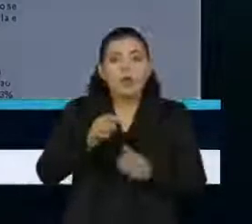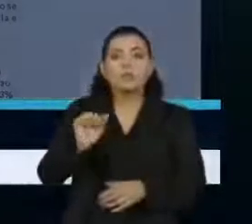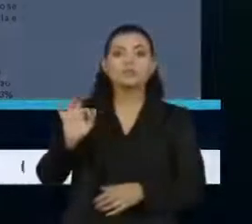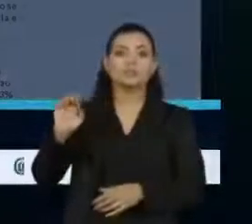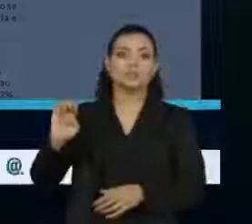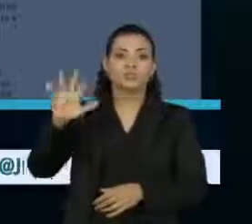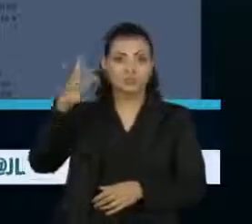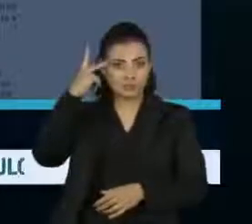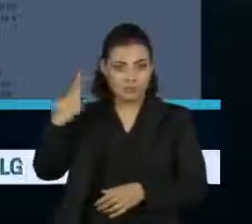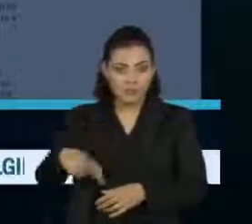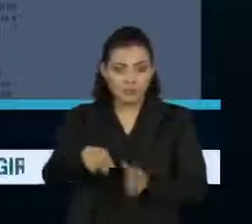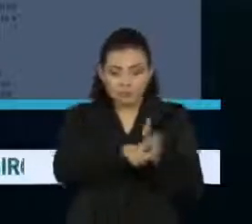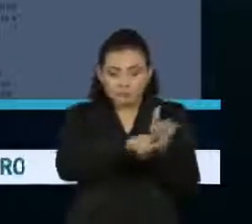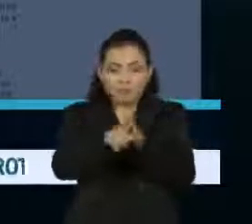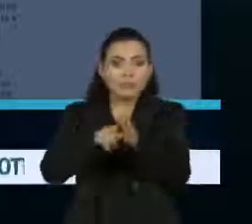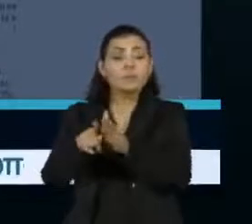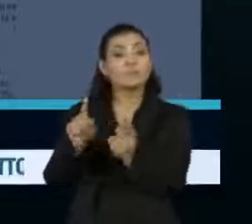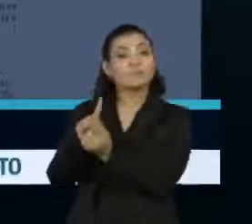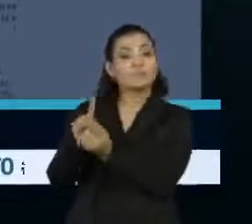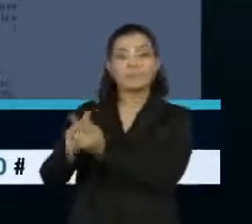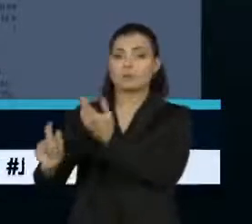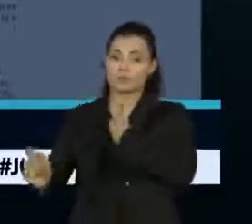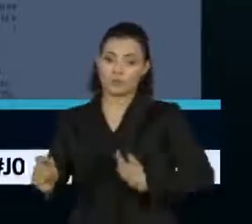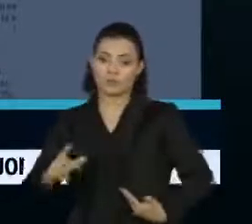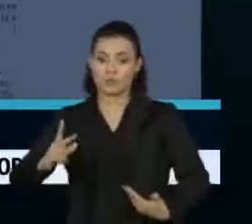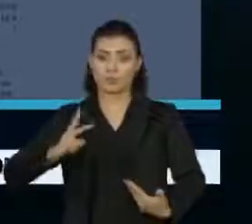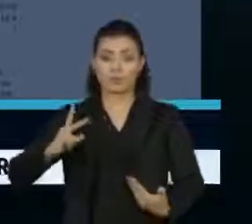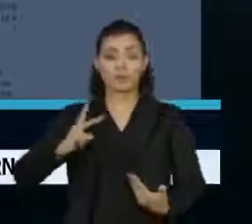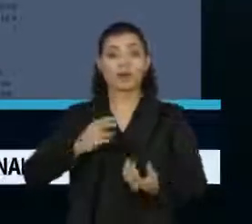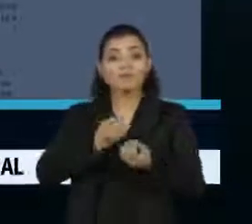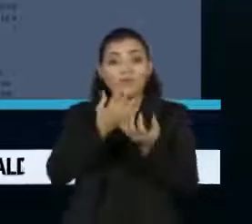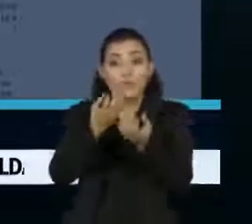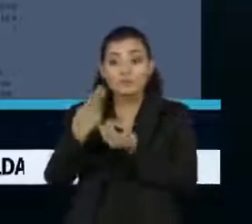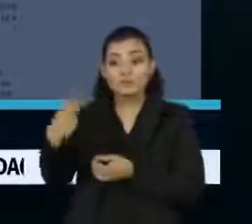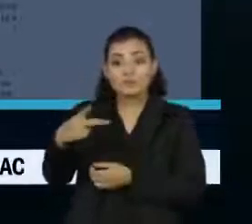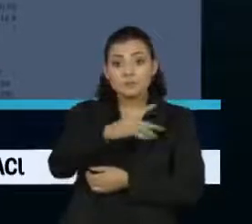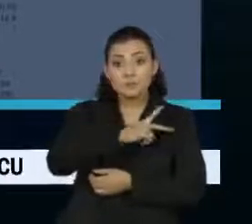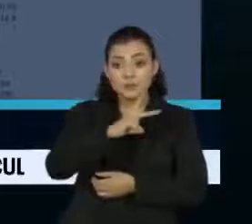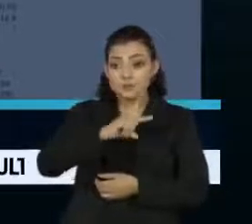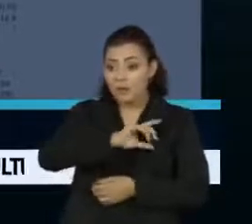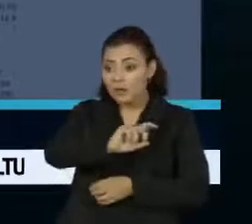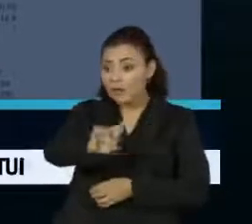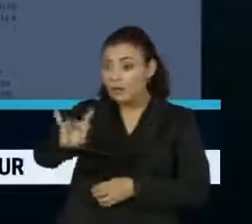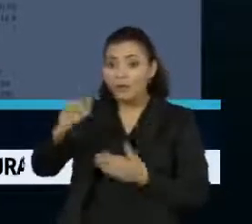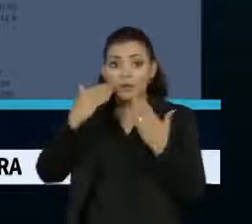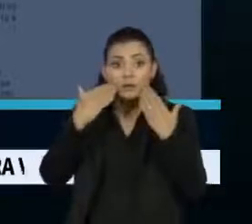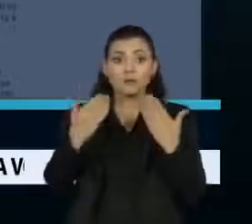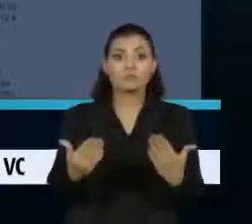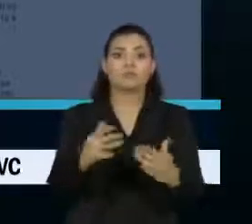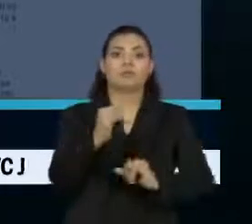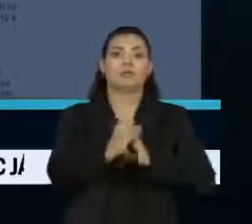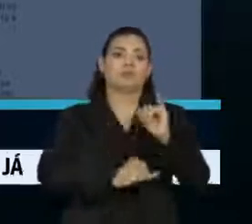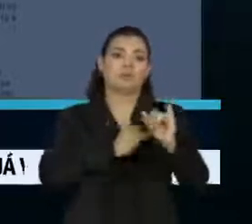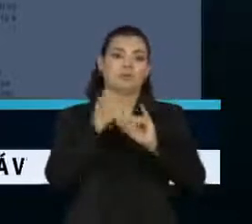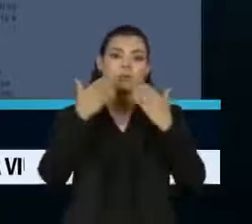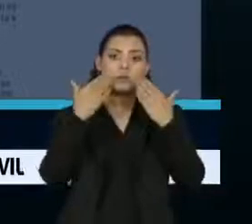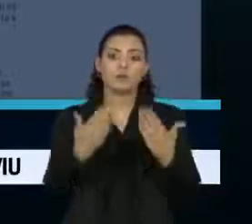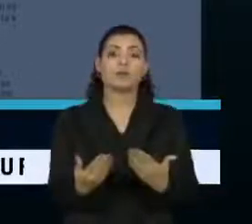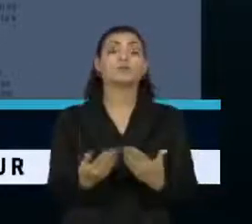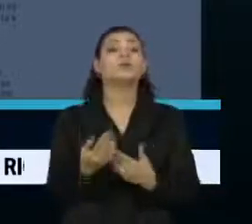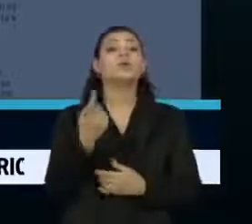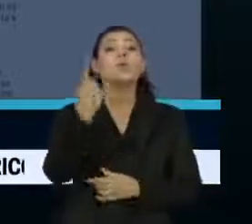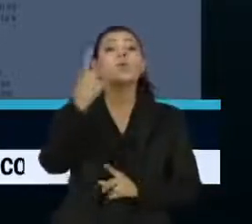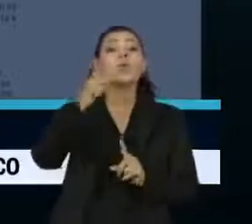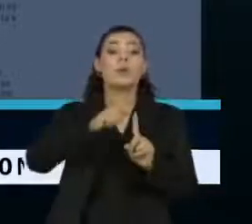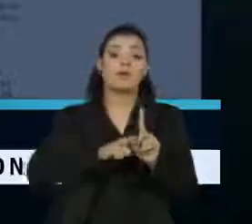Paulo, pacientes das redes pública e privada tiveram dados pessoais e médicos expostos na internet durante quase